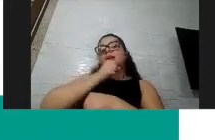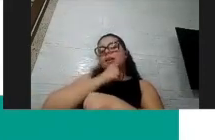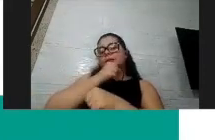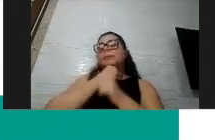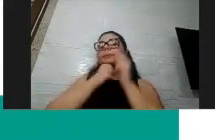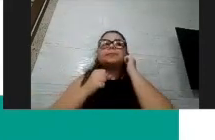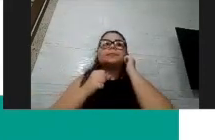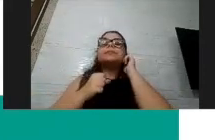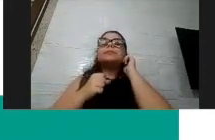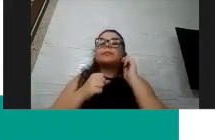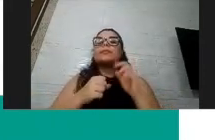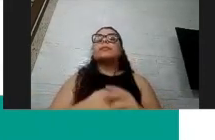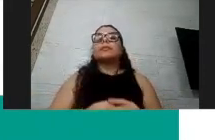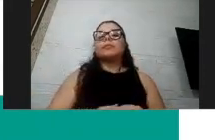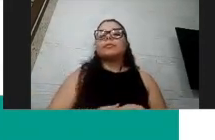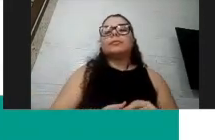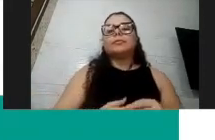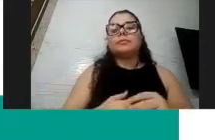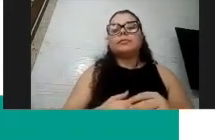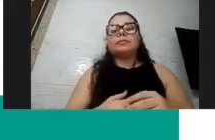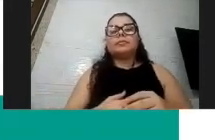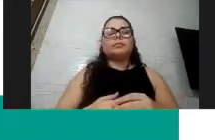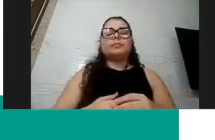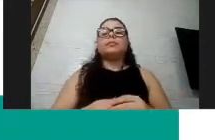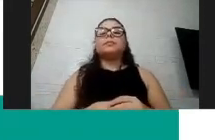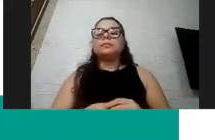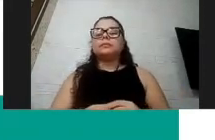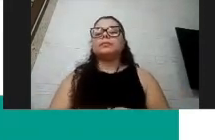médicos responderam mais sobre pessoas mais velhas